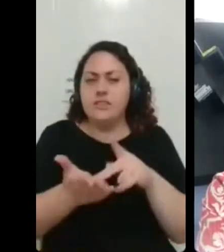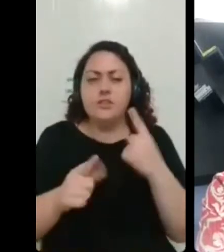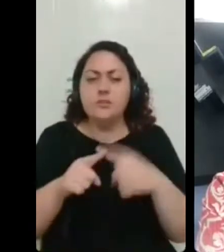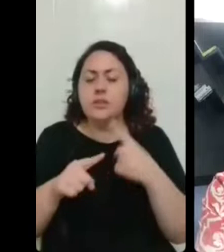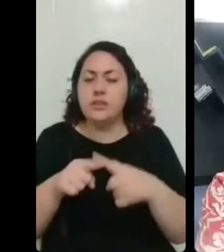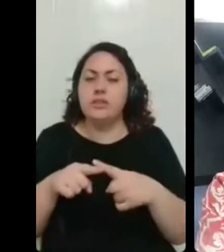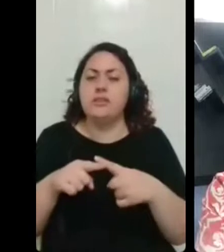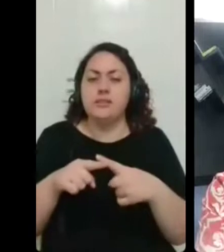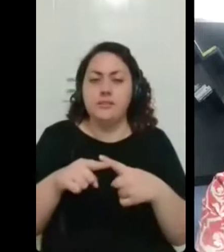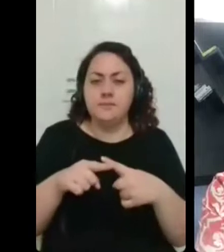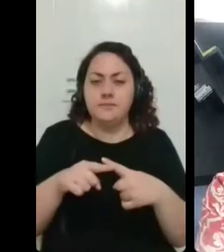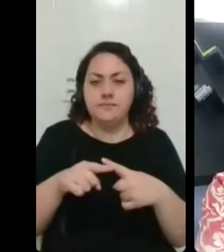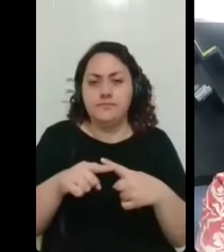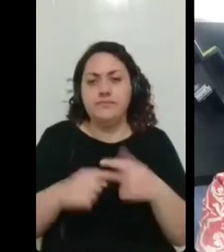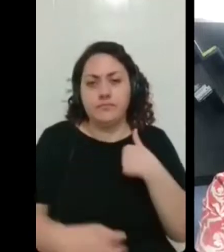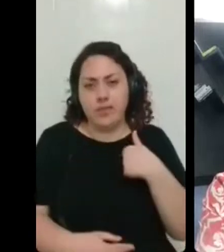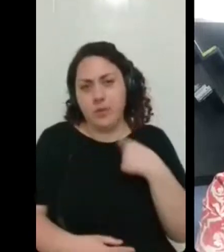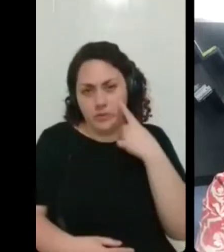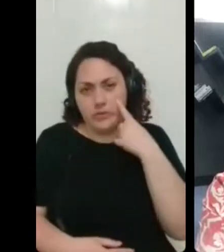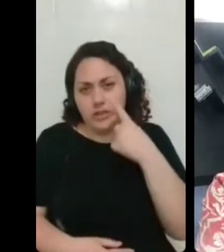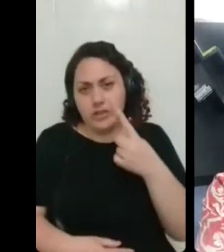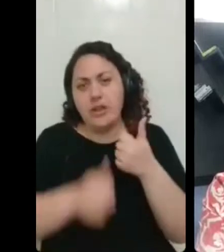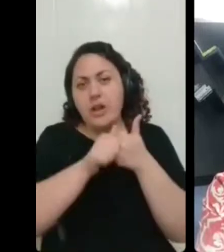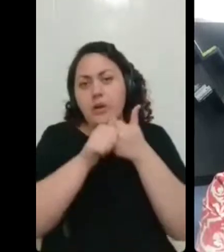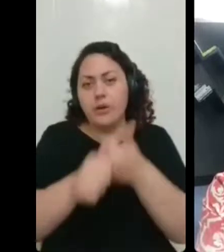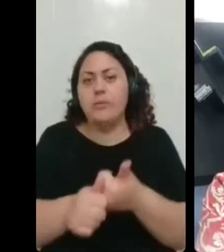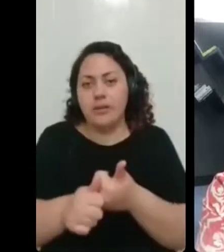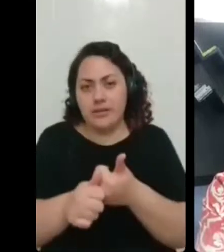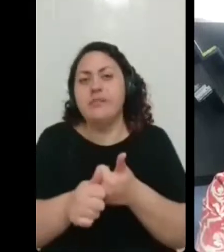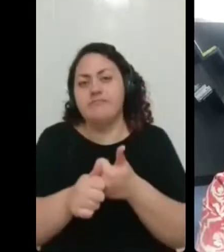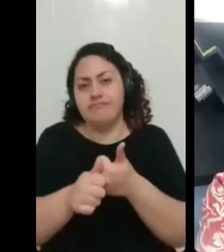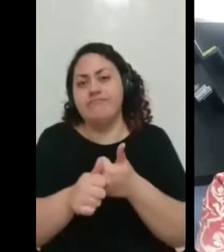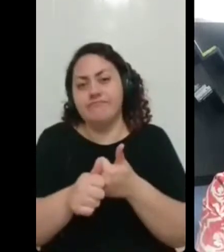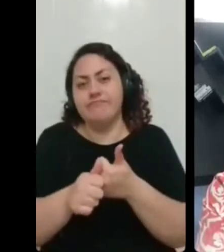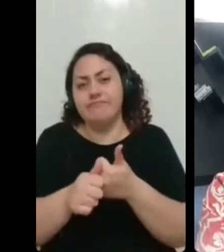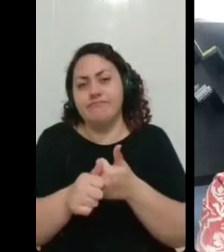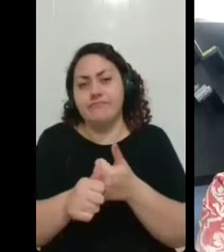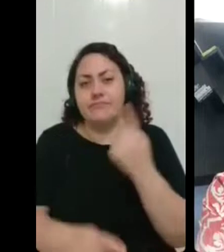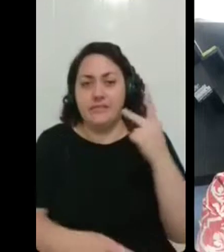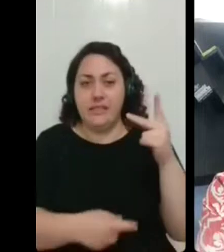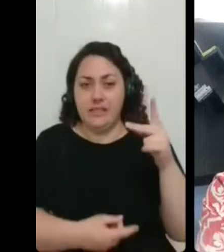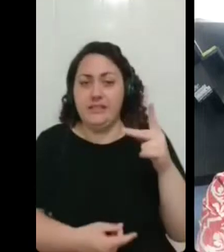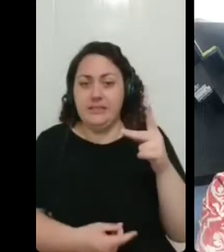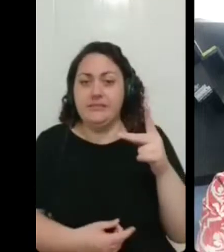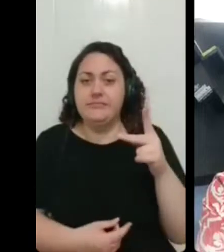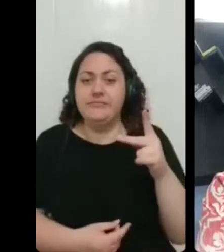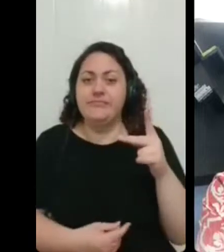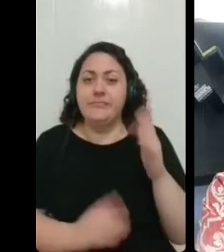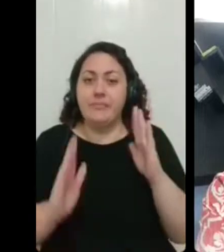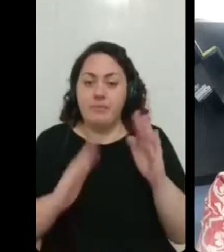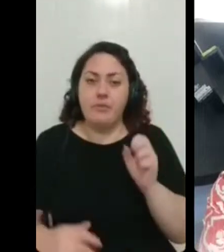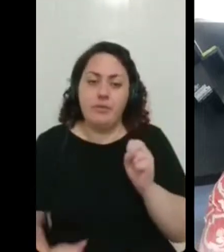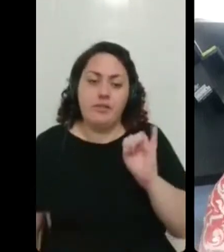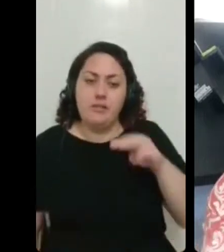enfim, eu acompanhei uma boa parte de toda a situação da Simone